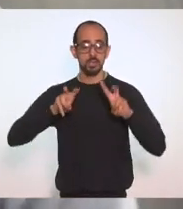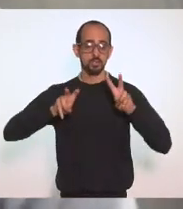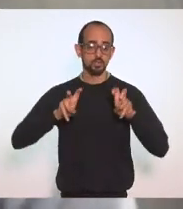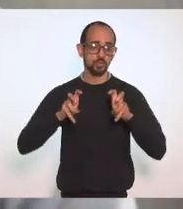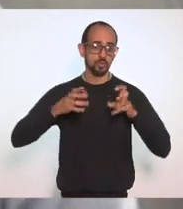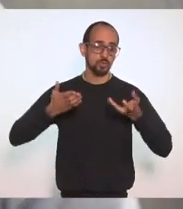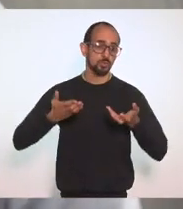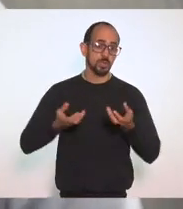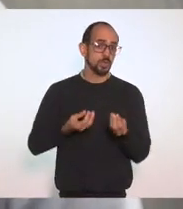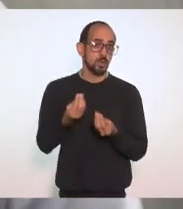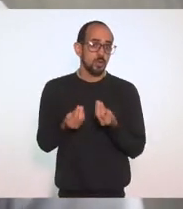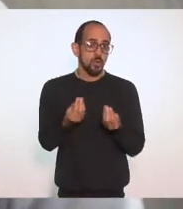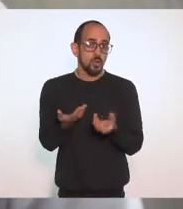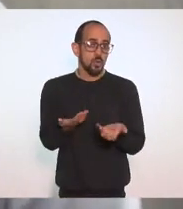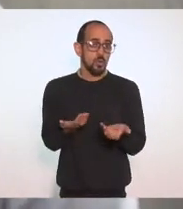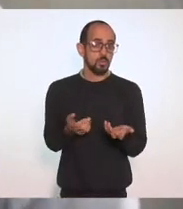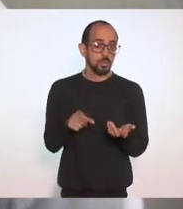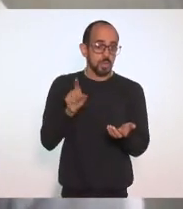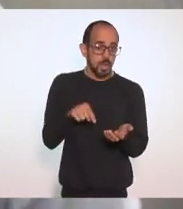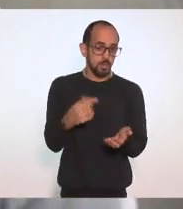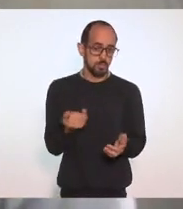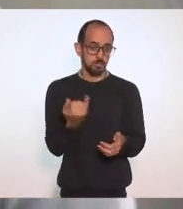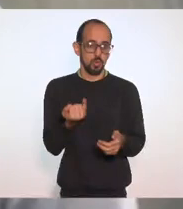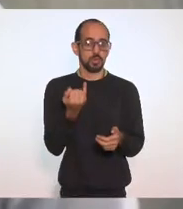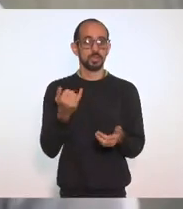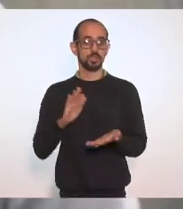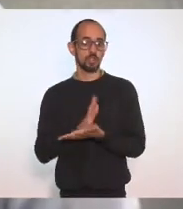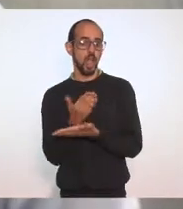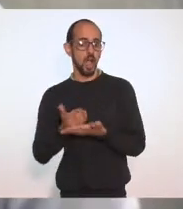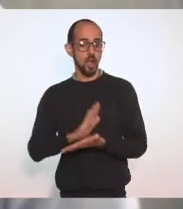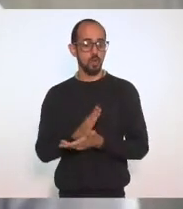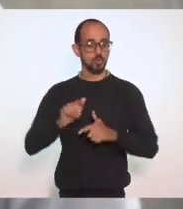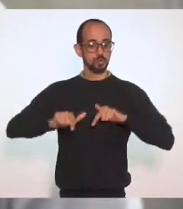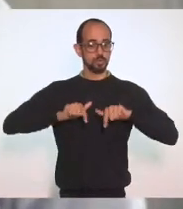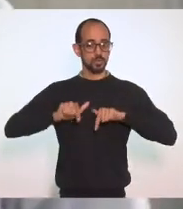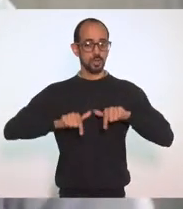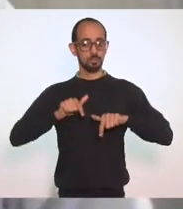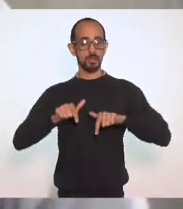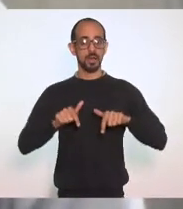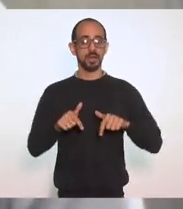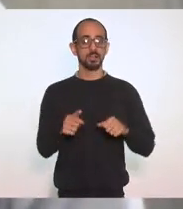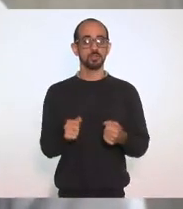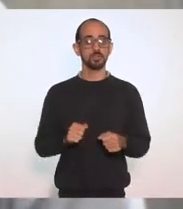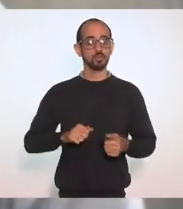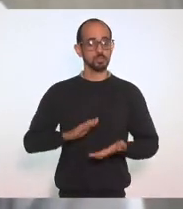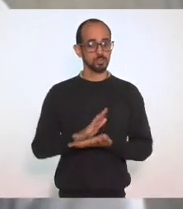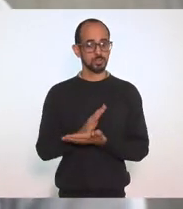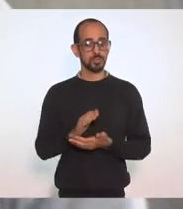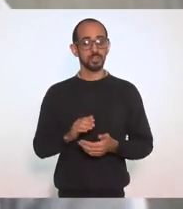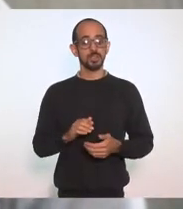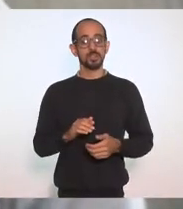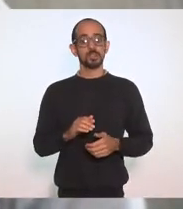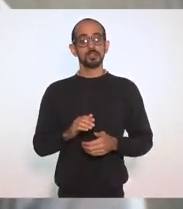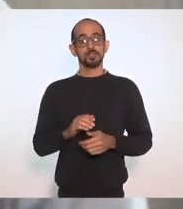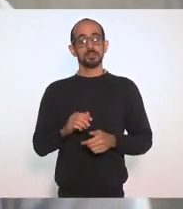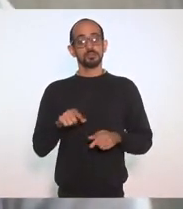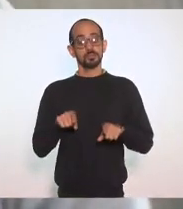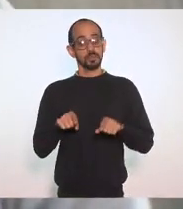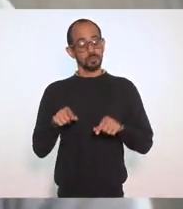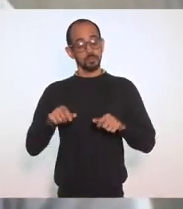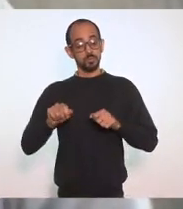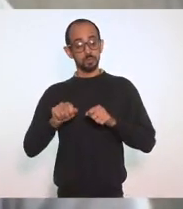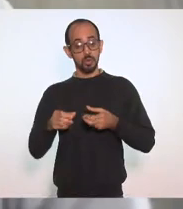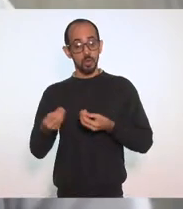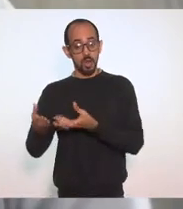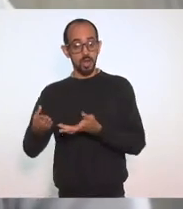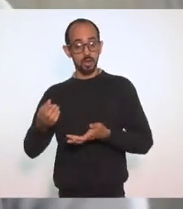quanto é essencial algumas atividades, sobretudo aquelas que botam dinheiro no bolso dos cidadãos e fundamentalmente